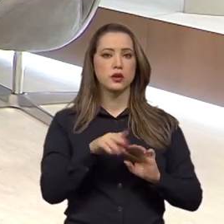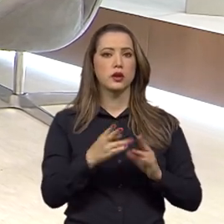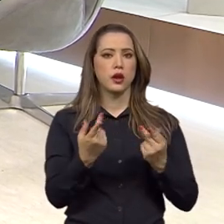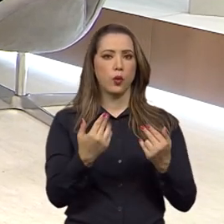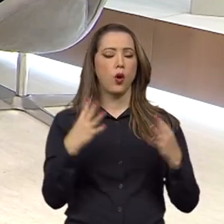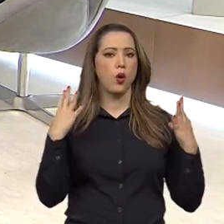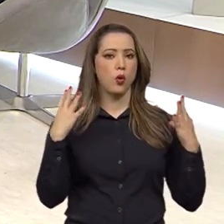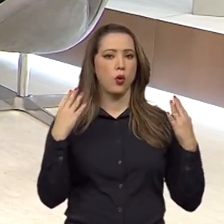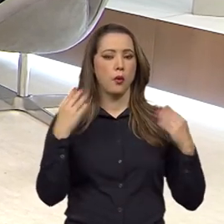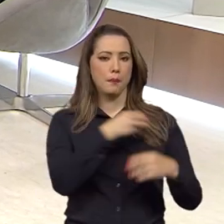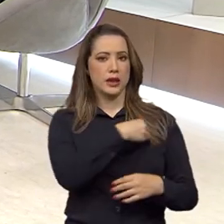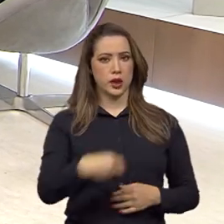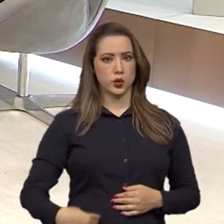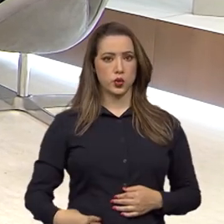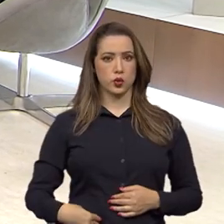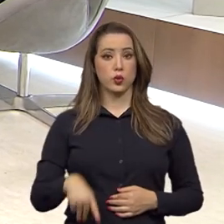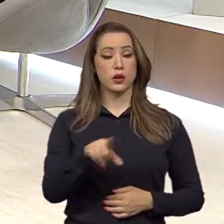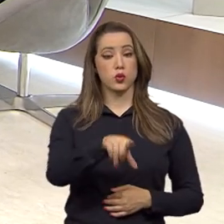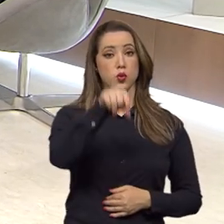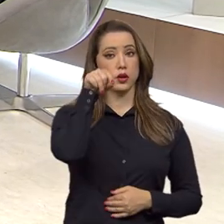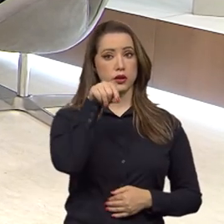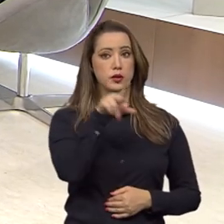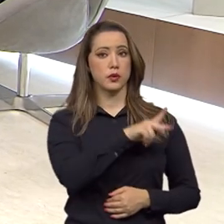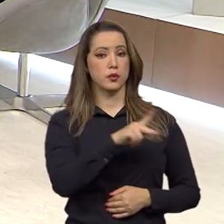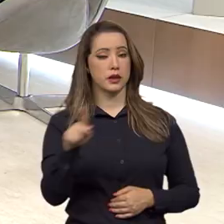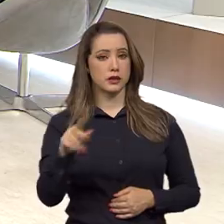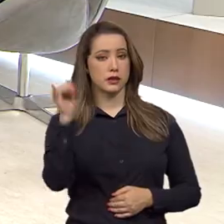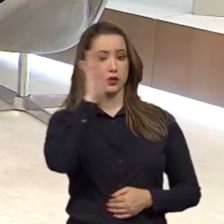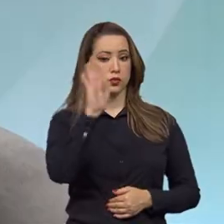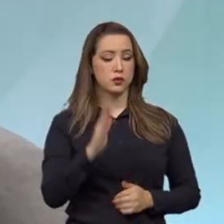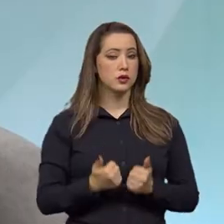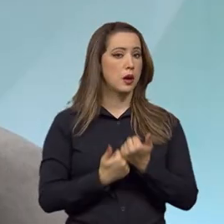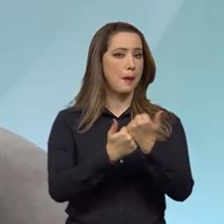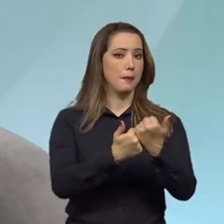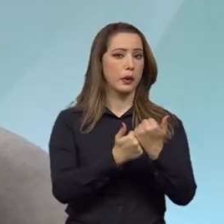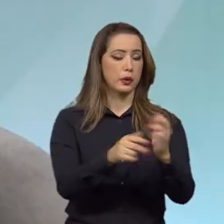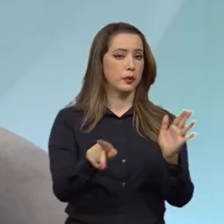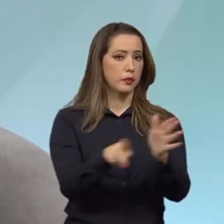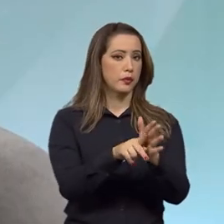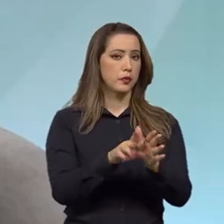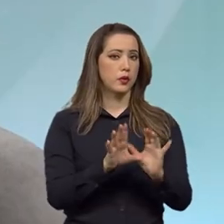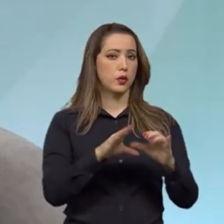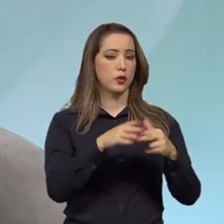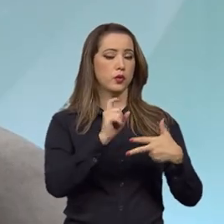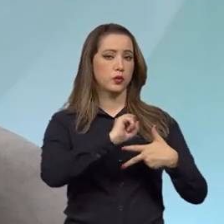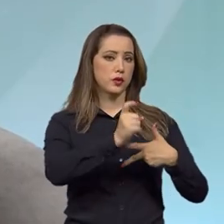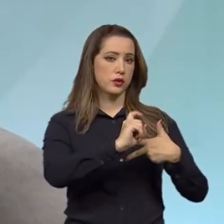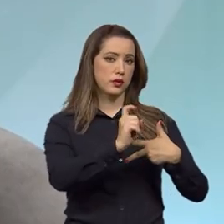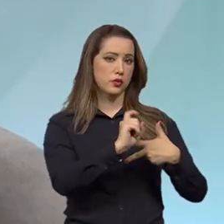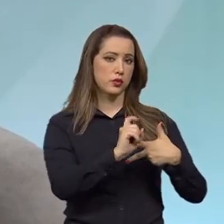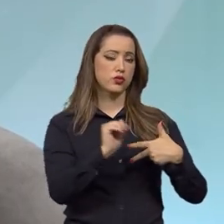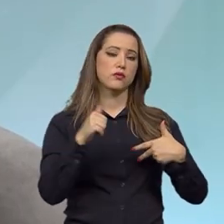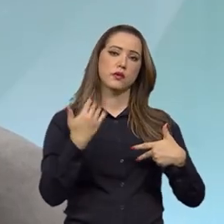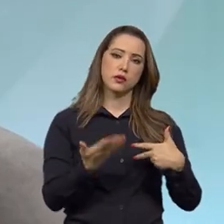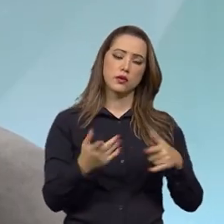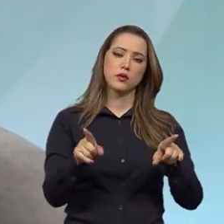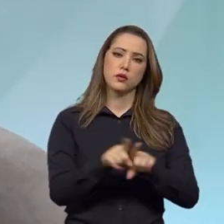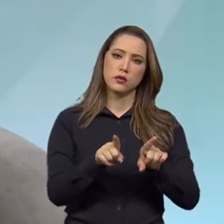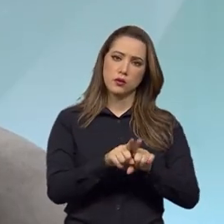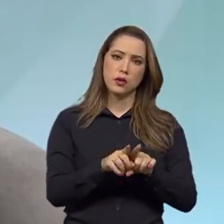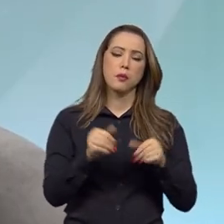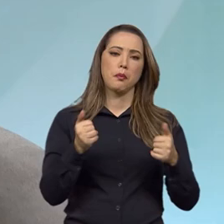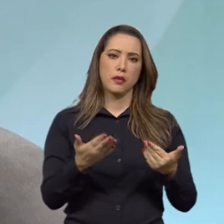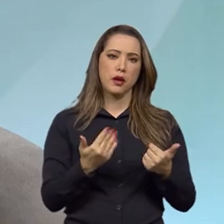de Estado. É nomeado pelo Presidente da República e faz esse assessoramento direto do Executivo, portanto, também da